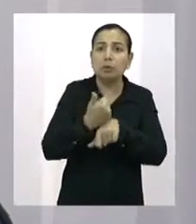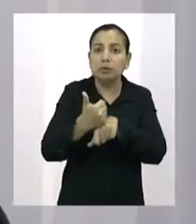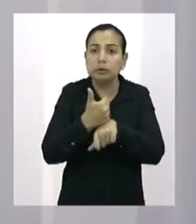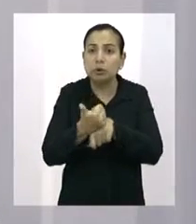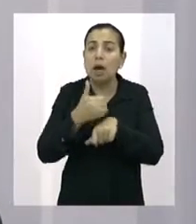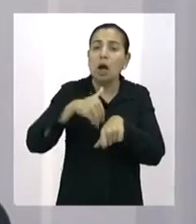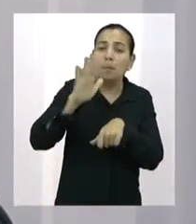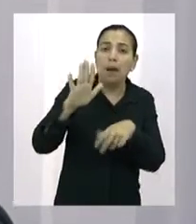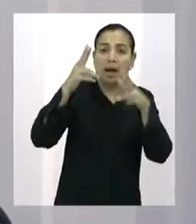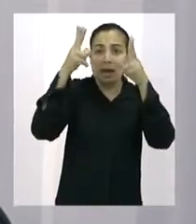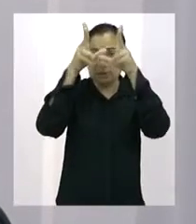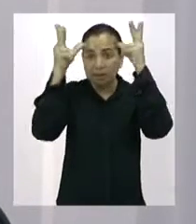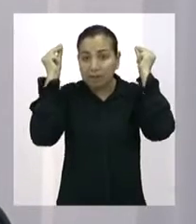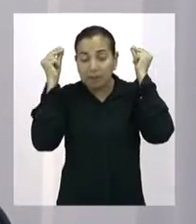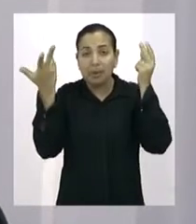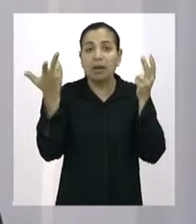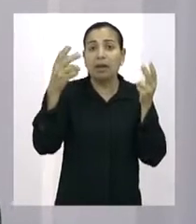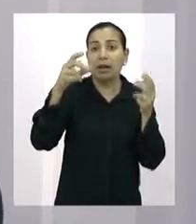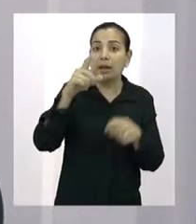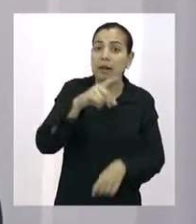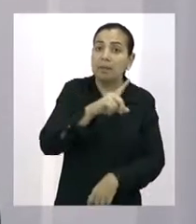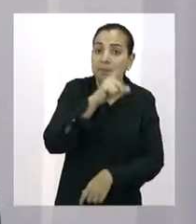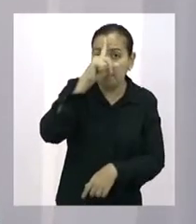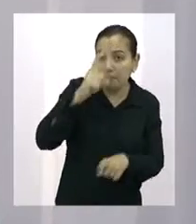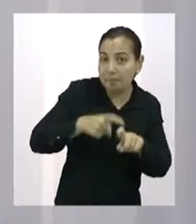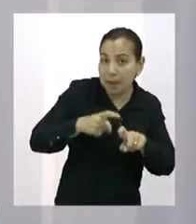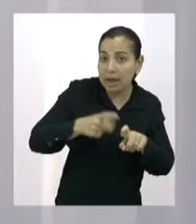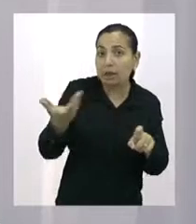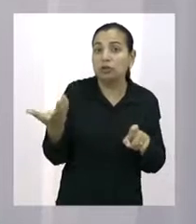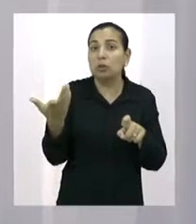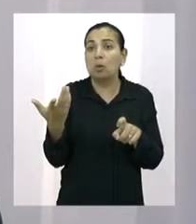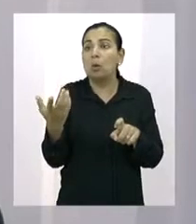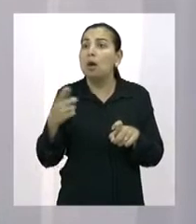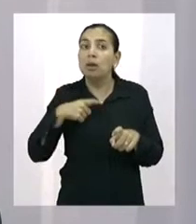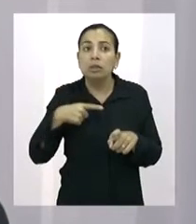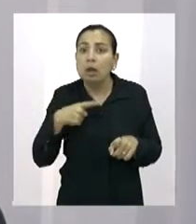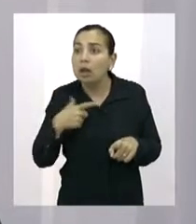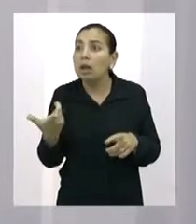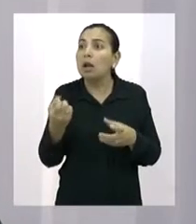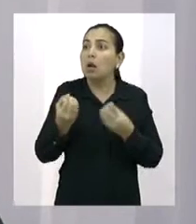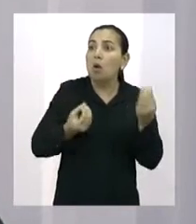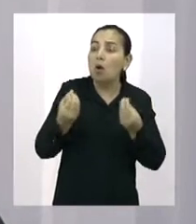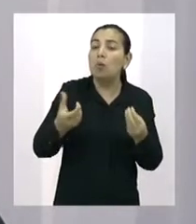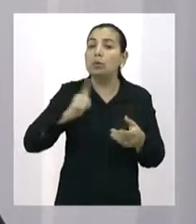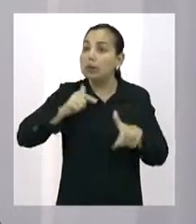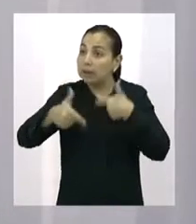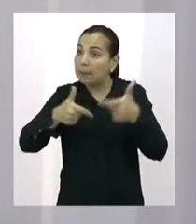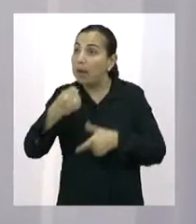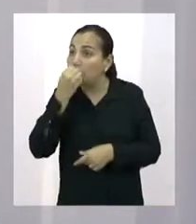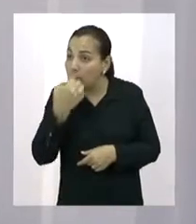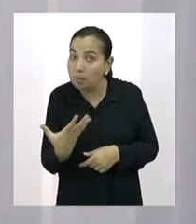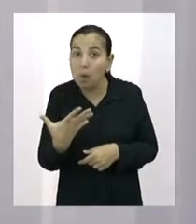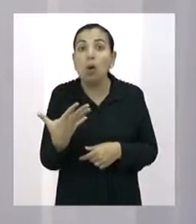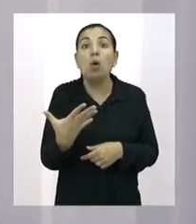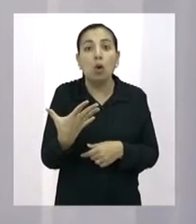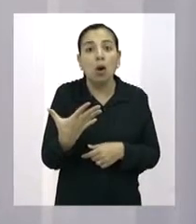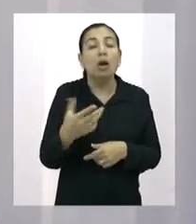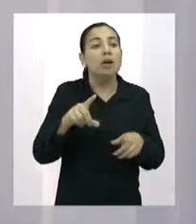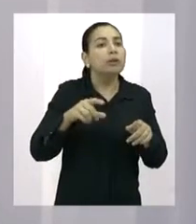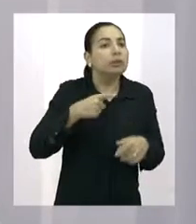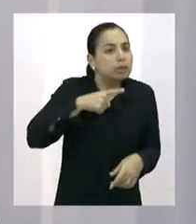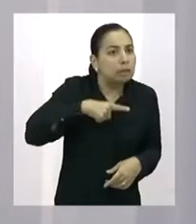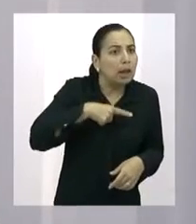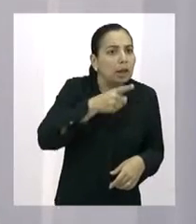enfermeira, que tem equipamento satisfatório para desempenhar bem o trabalho dos profissionais. Os medicamentos,